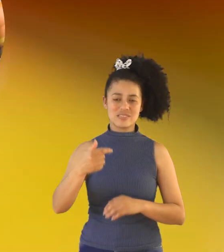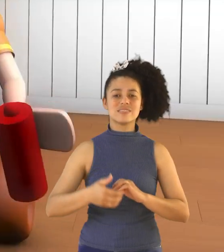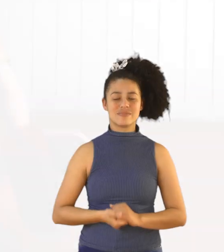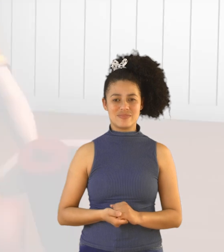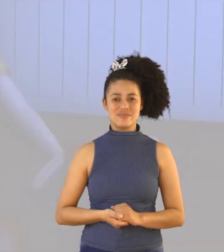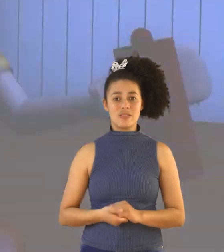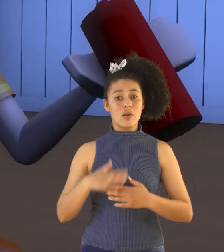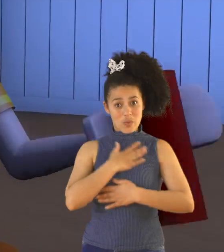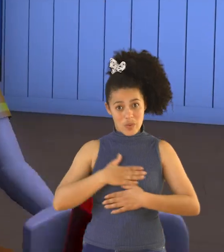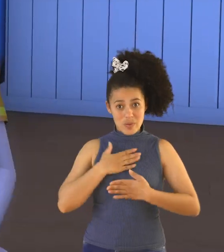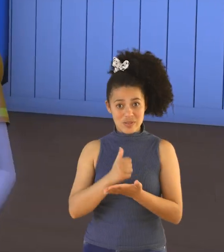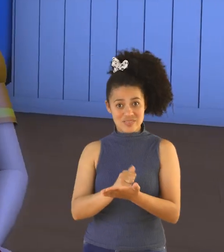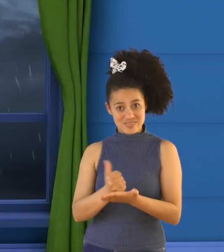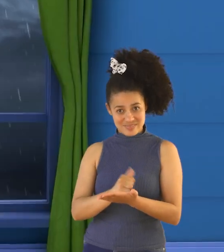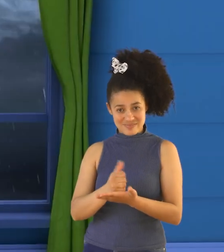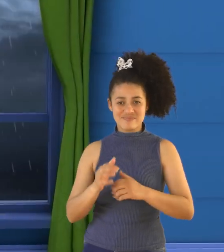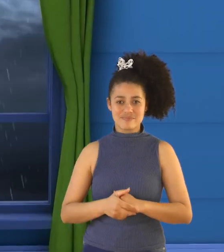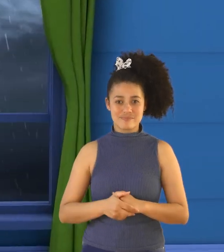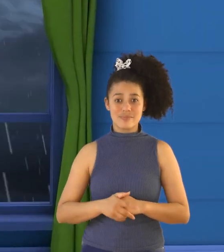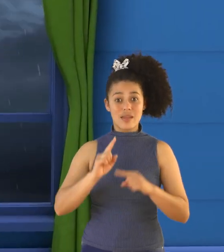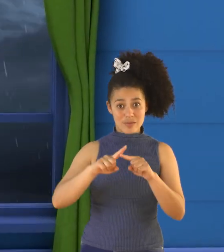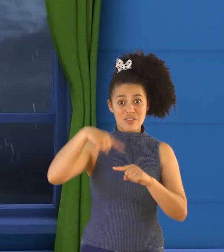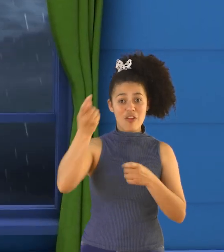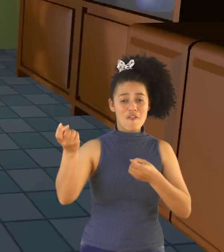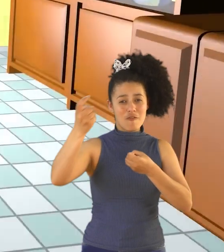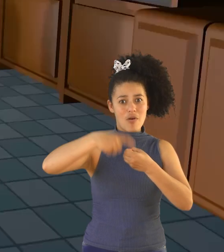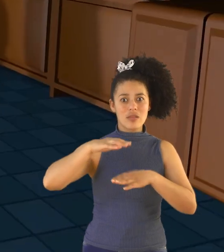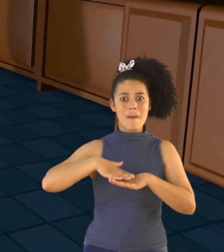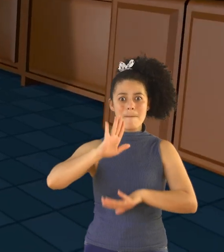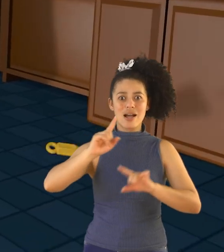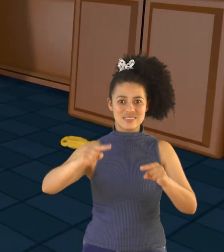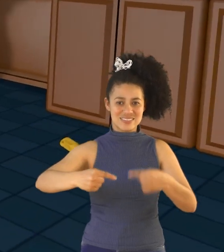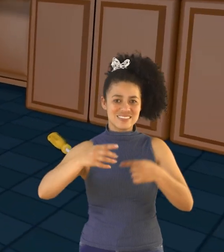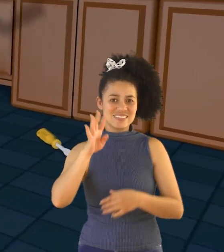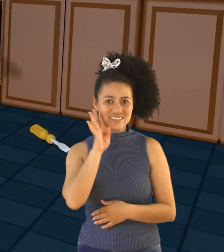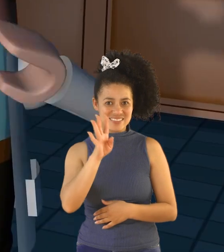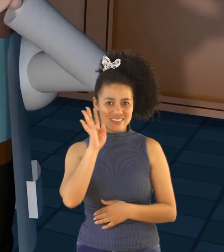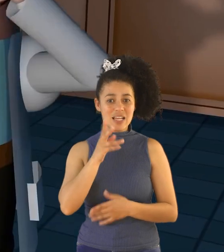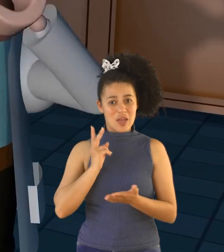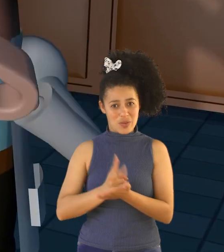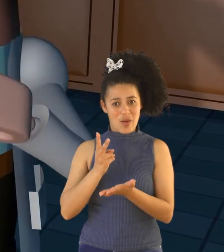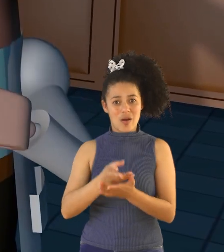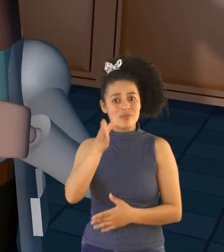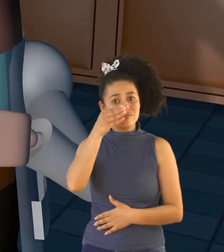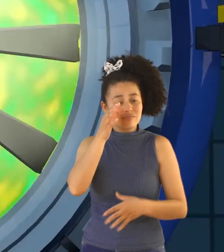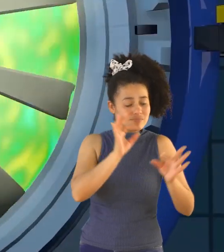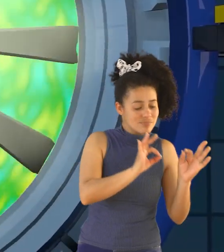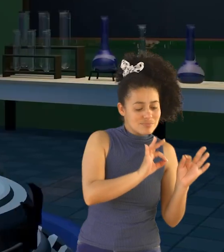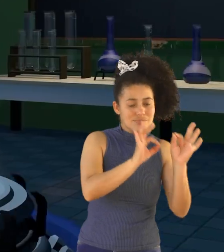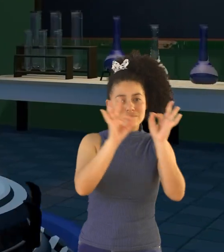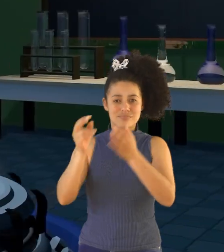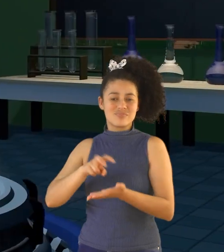Gostou do game? Em breve voltaremos com mais desafios pra você Continue assistindo as aventuras de